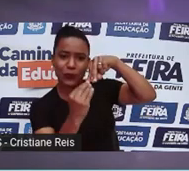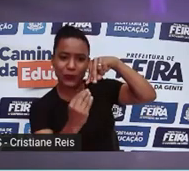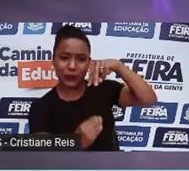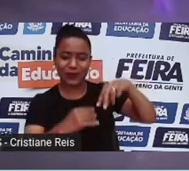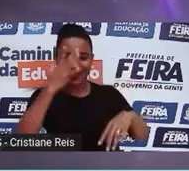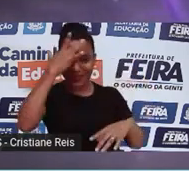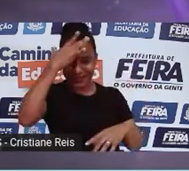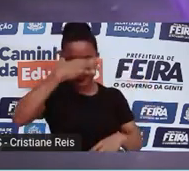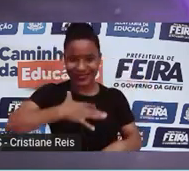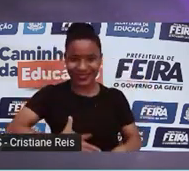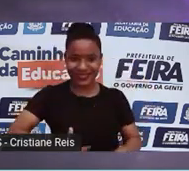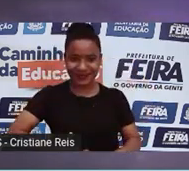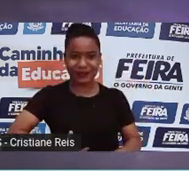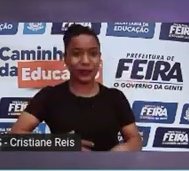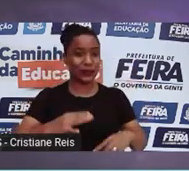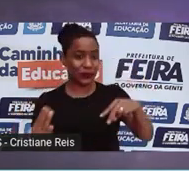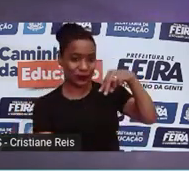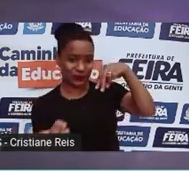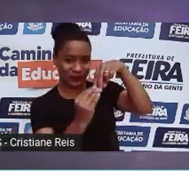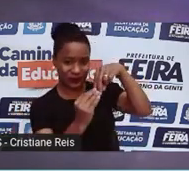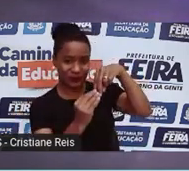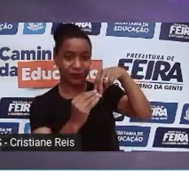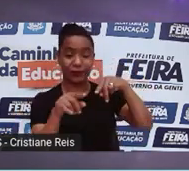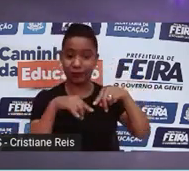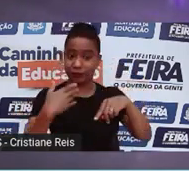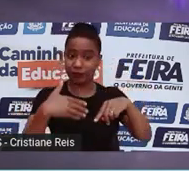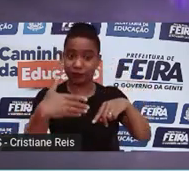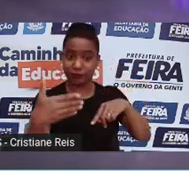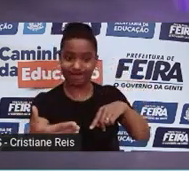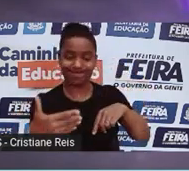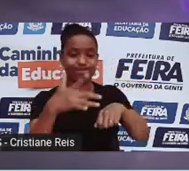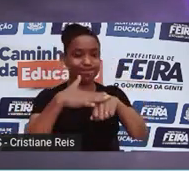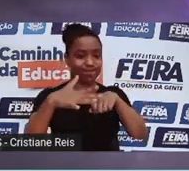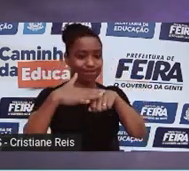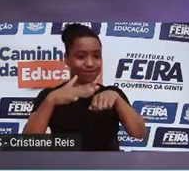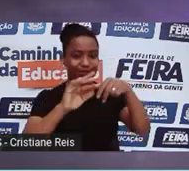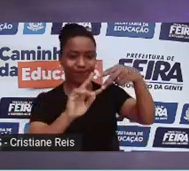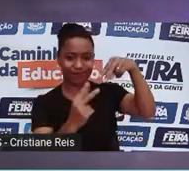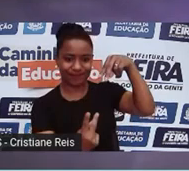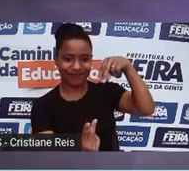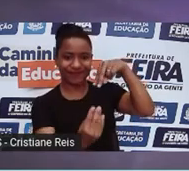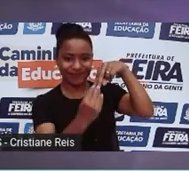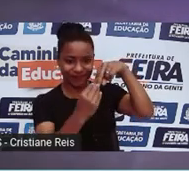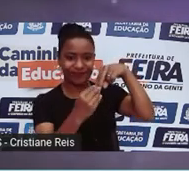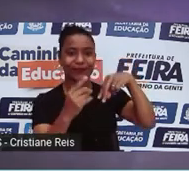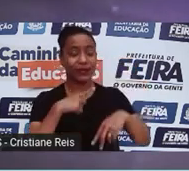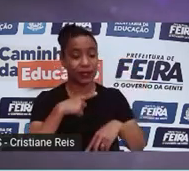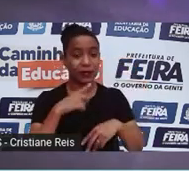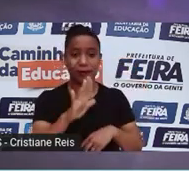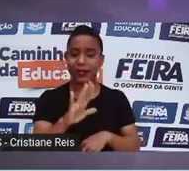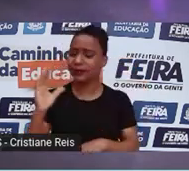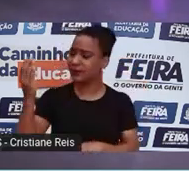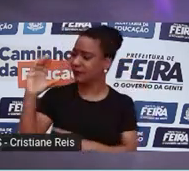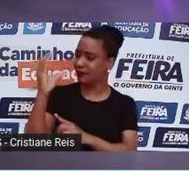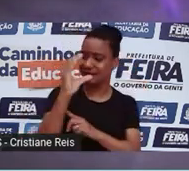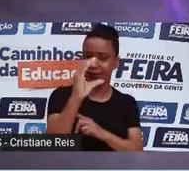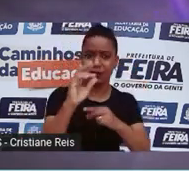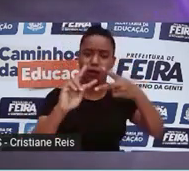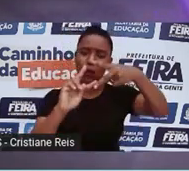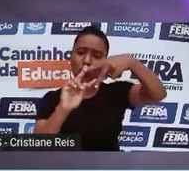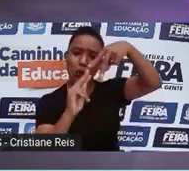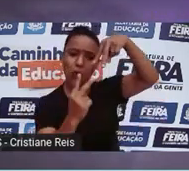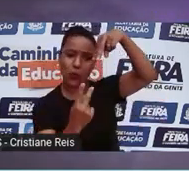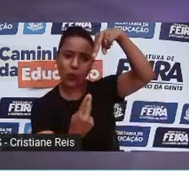desenvolver determinados tipos de doença. Mas só agora os cientistas estão conseguindo identificar nessa hélice dupla que tem